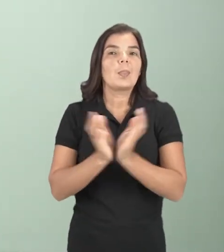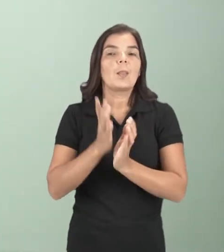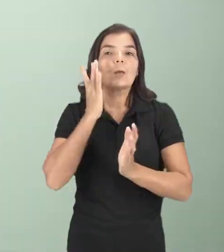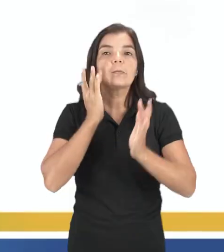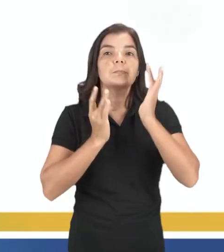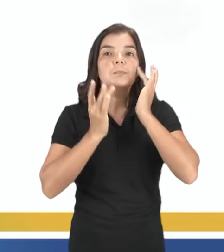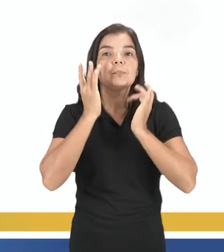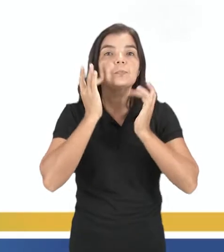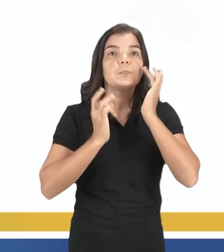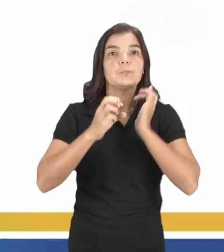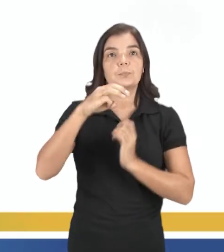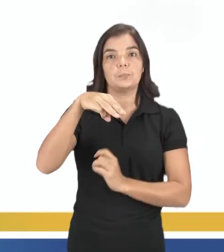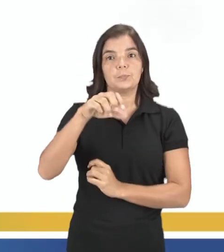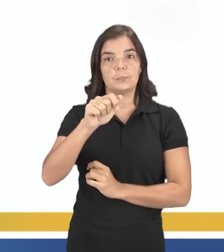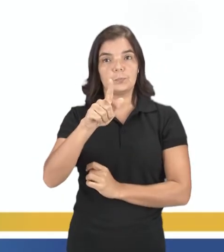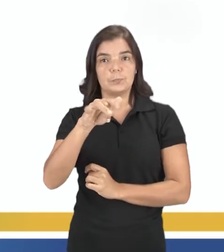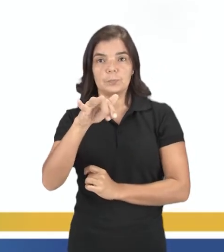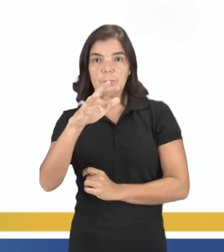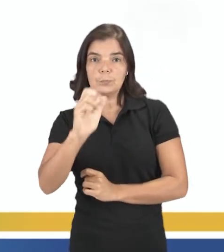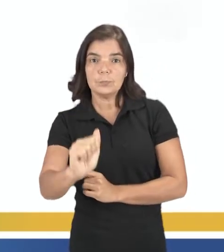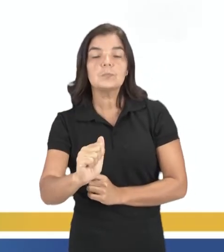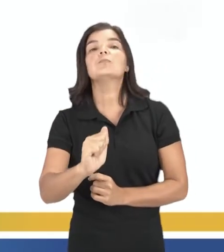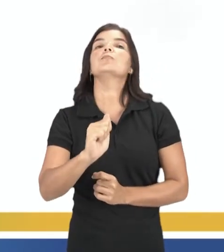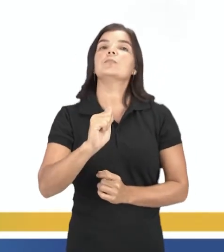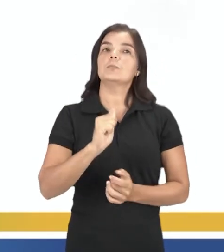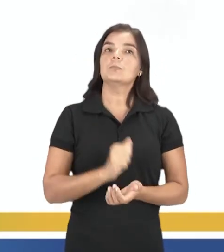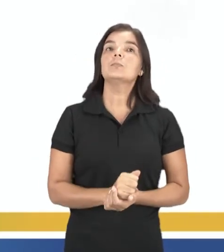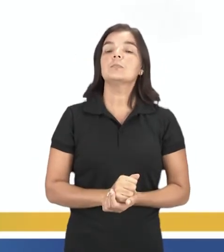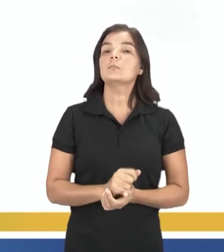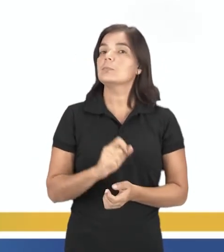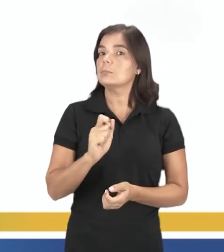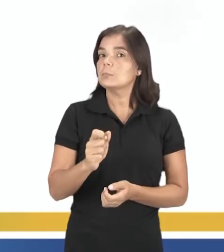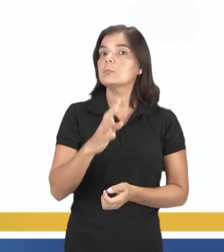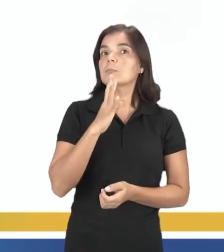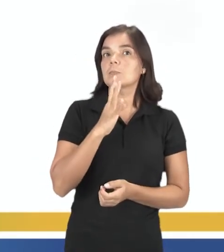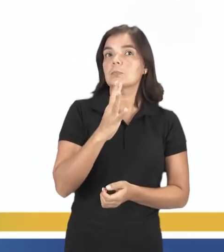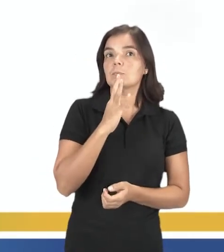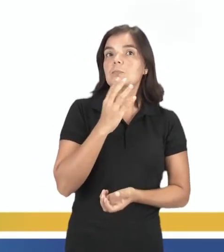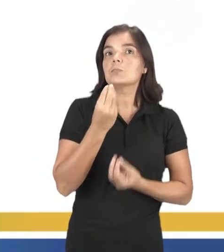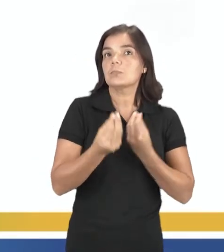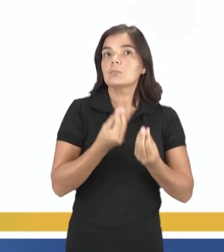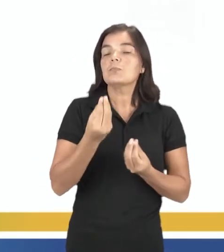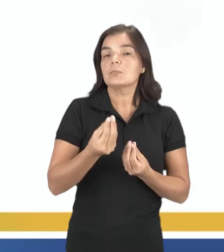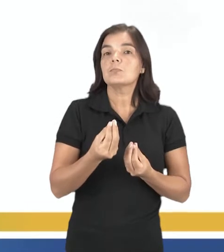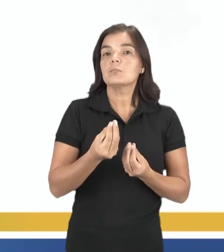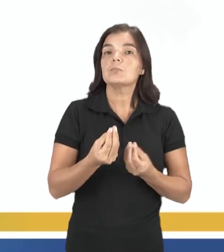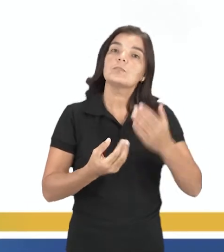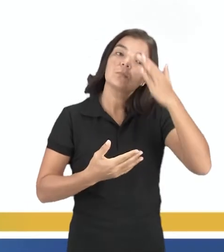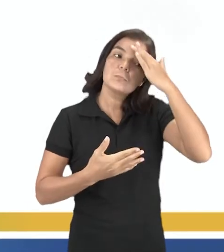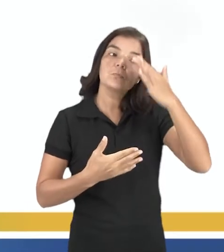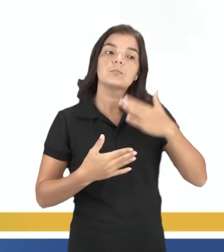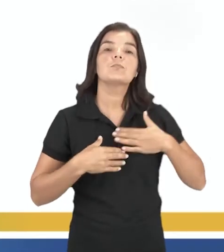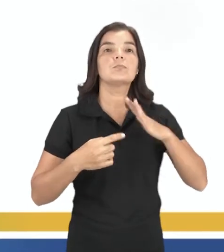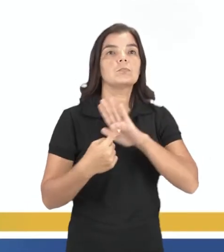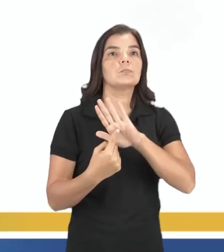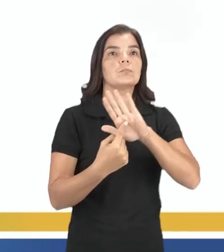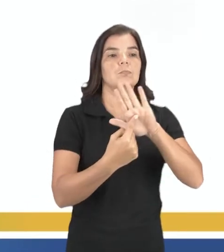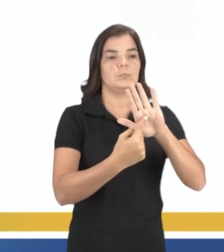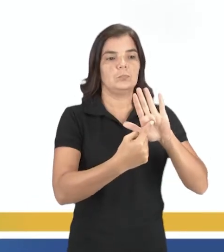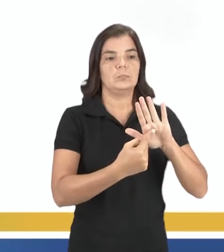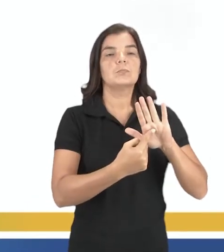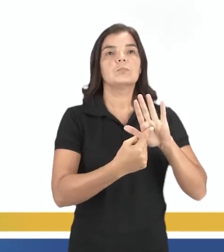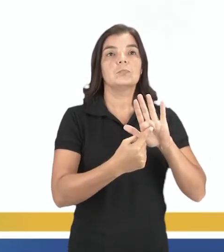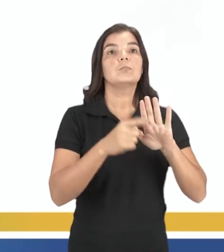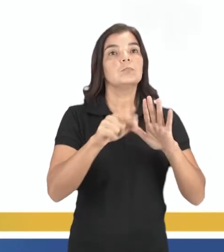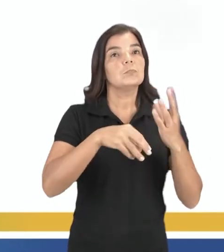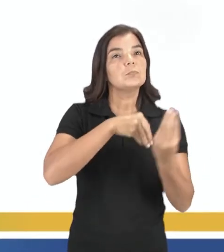teatral, né? O teatro mágico, né? O grupo teatro mágico, que é conhecido pelas suas atuações performáticas,